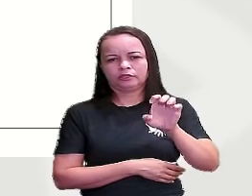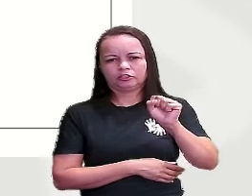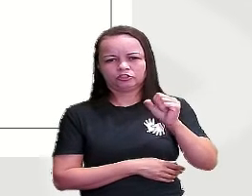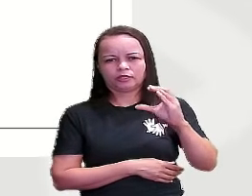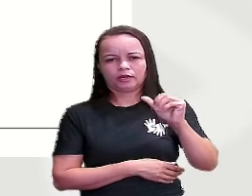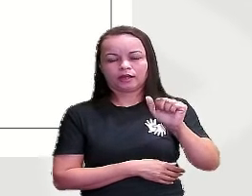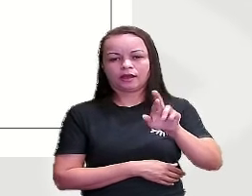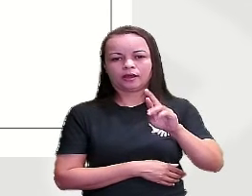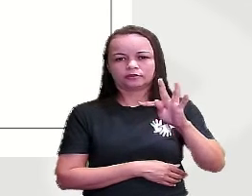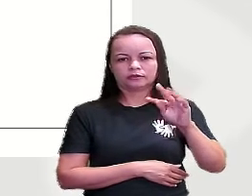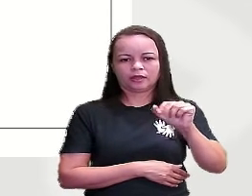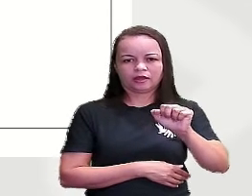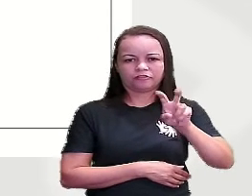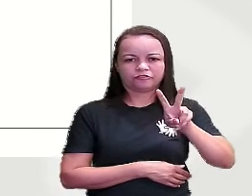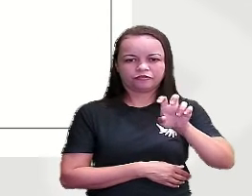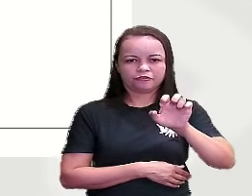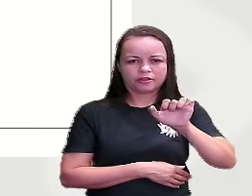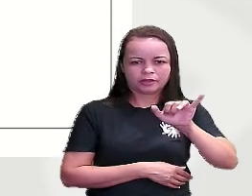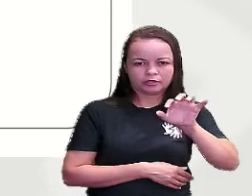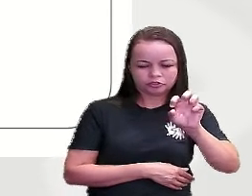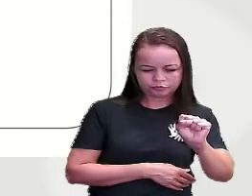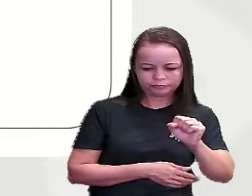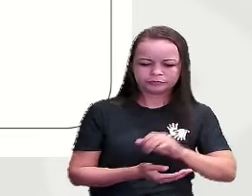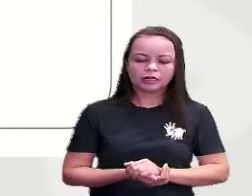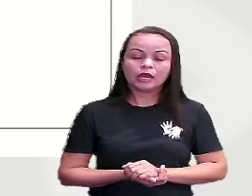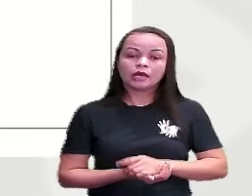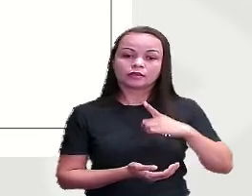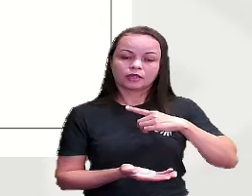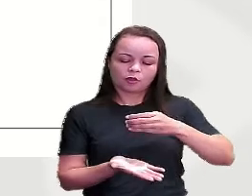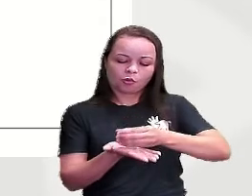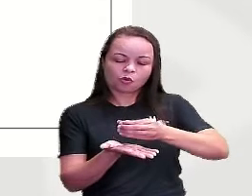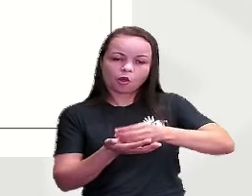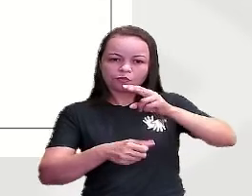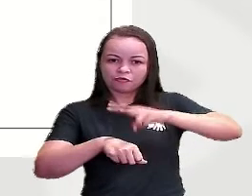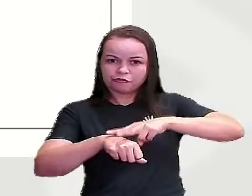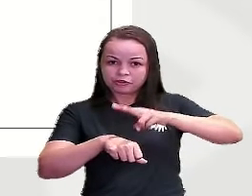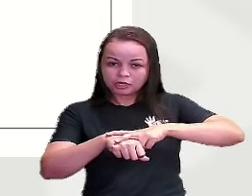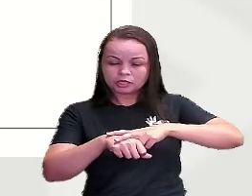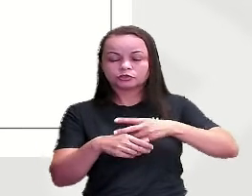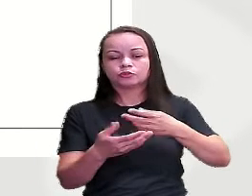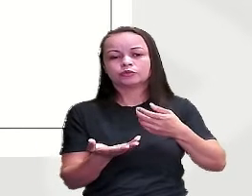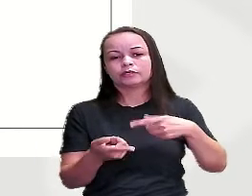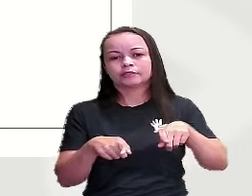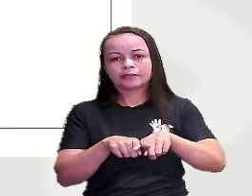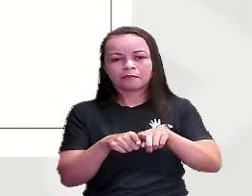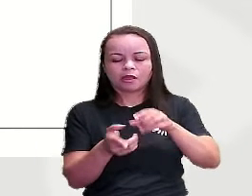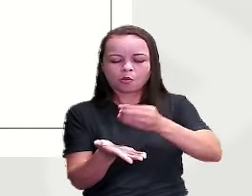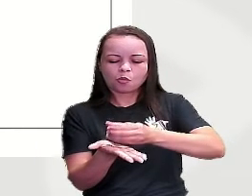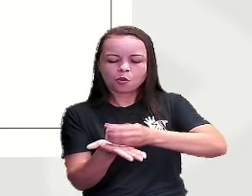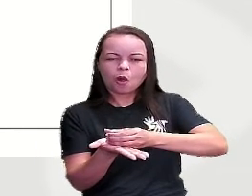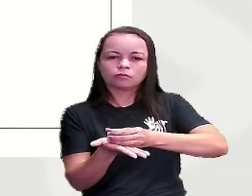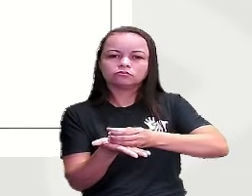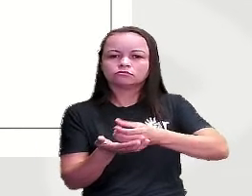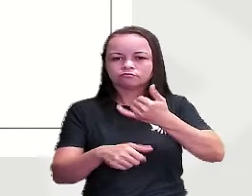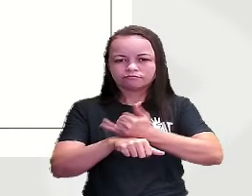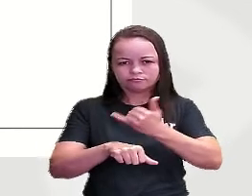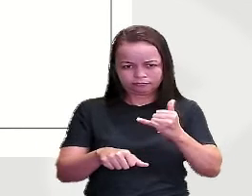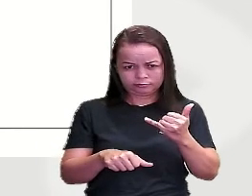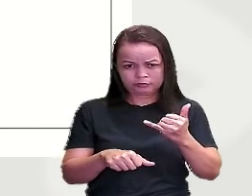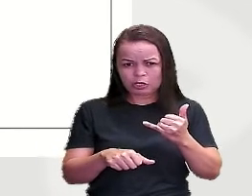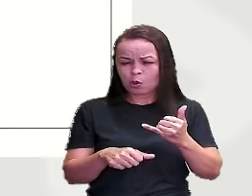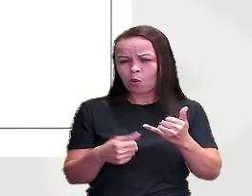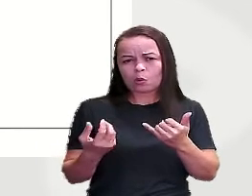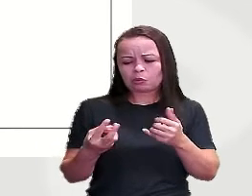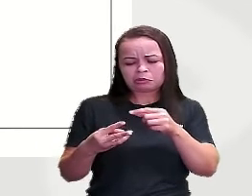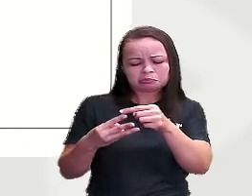Um copo de vidro Certo? E um copo de metal Então, assim O que é incomum entre